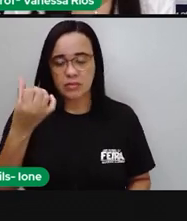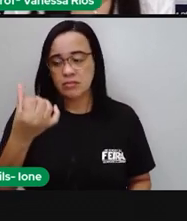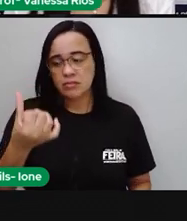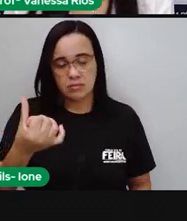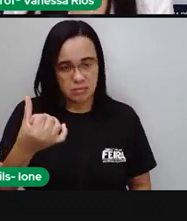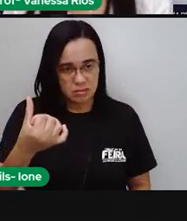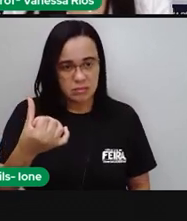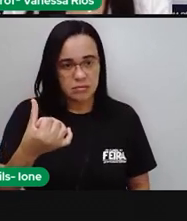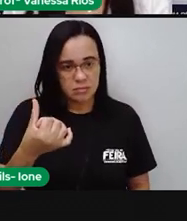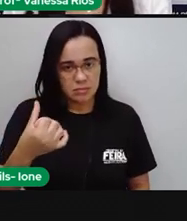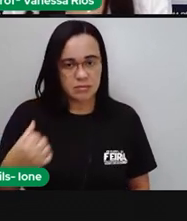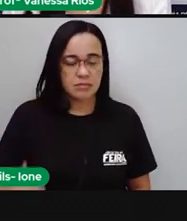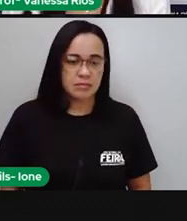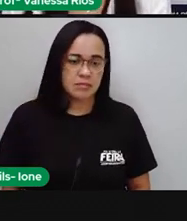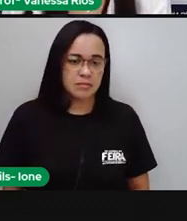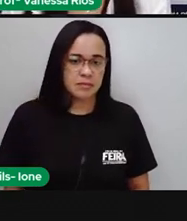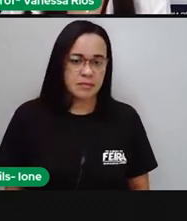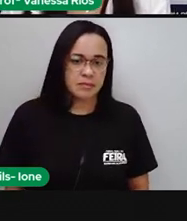35,6